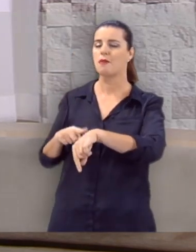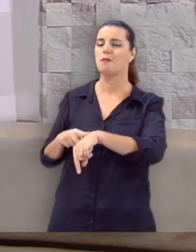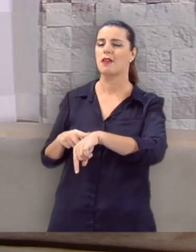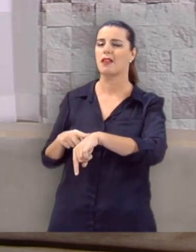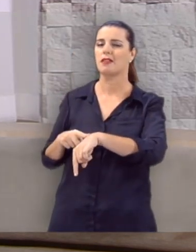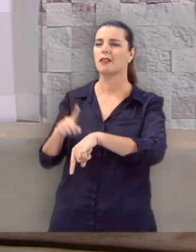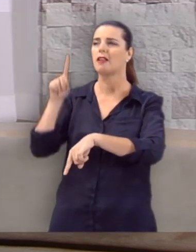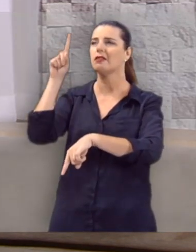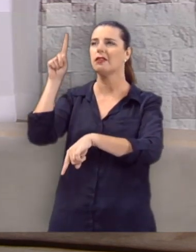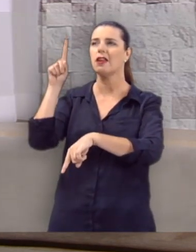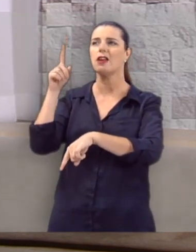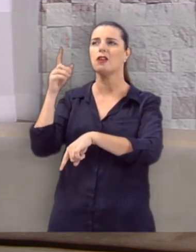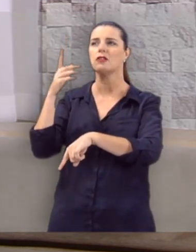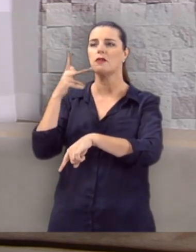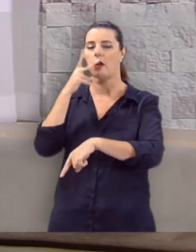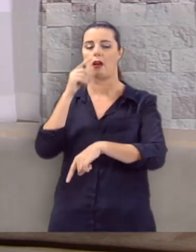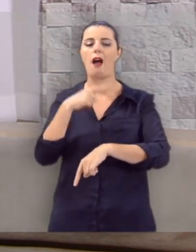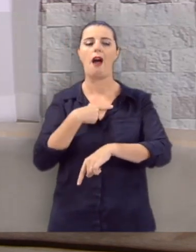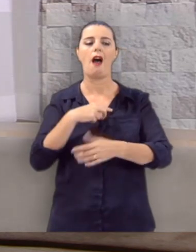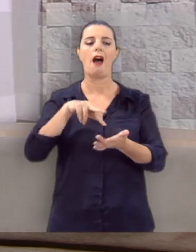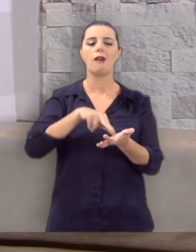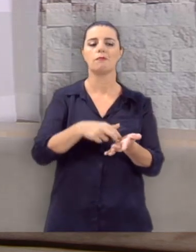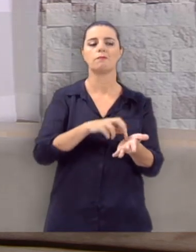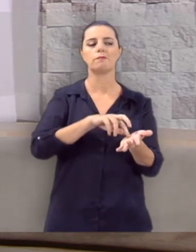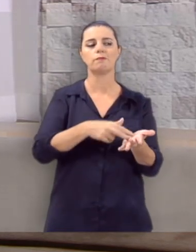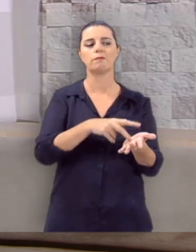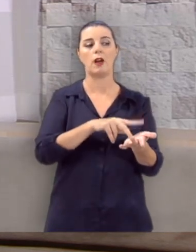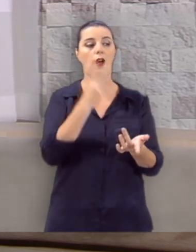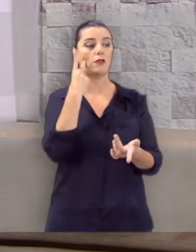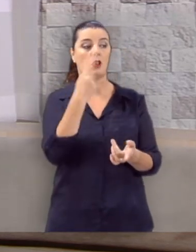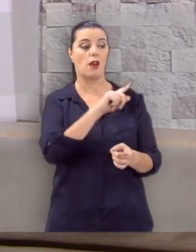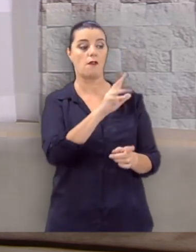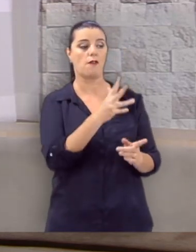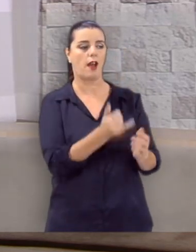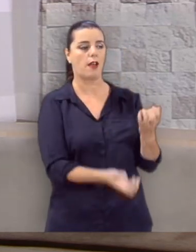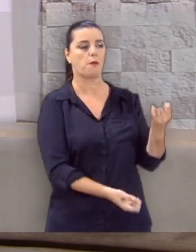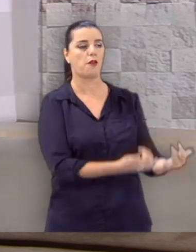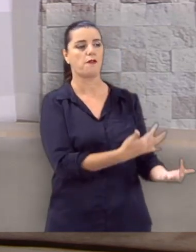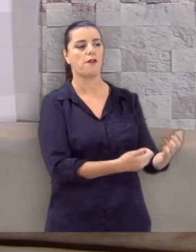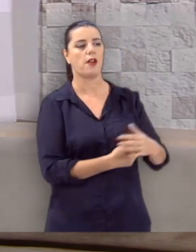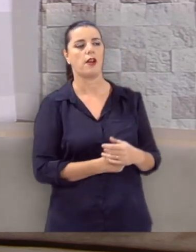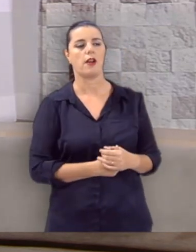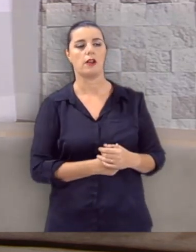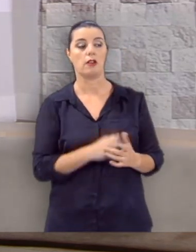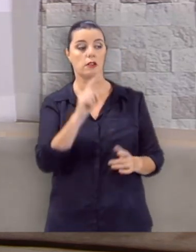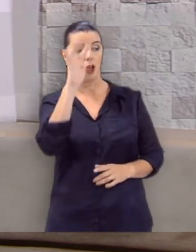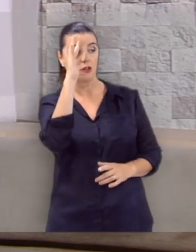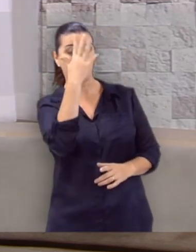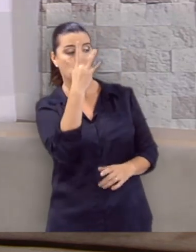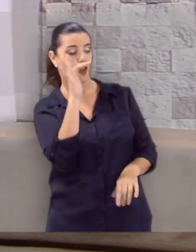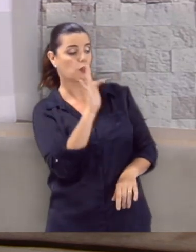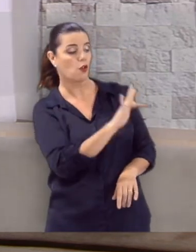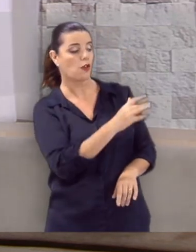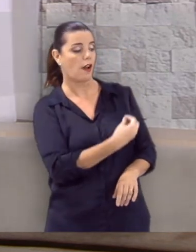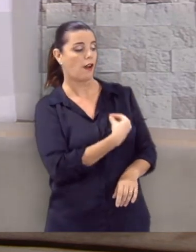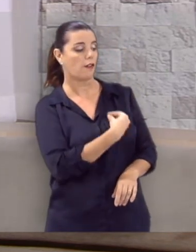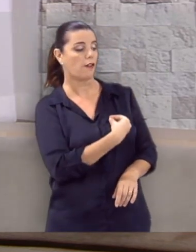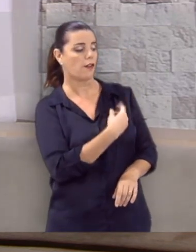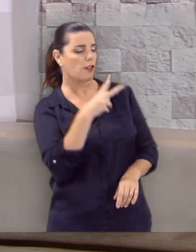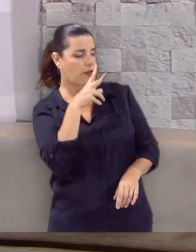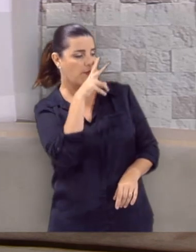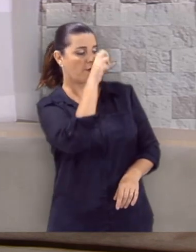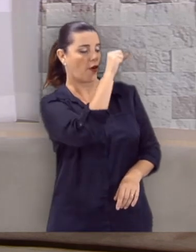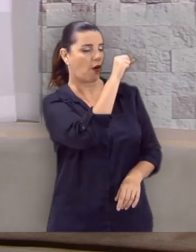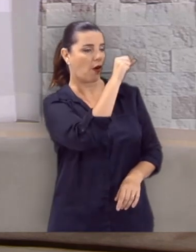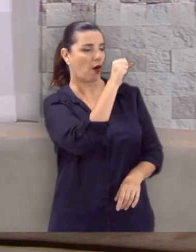houve um momento em que Deus resolveu deixá-lo aleijado para que ele não fosse para o inferno. Deus resolveu tocar na vida